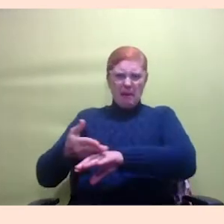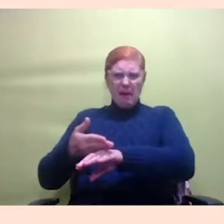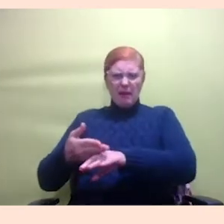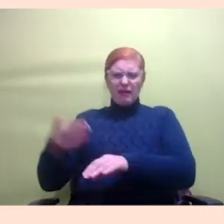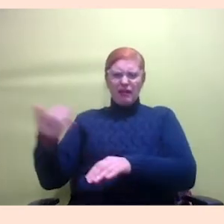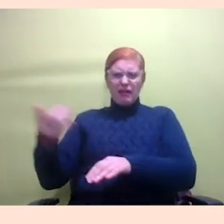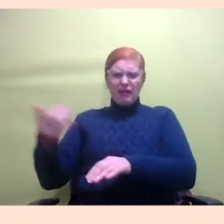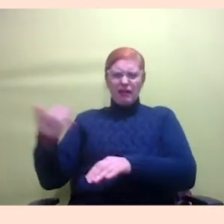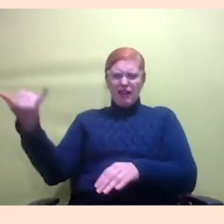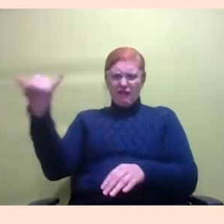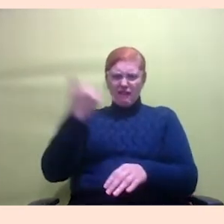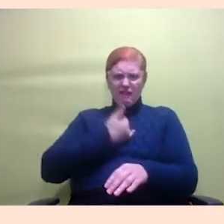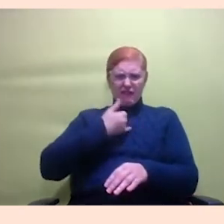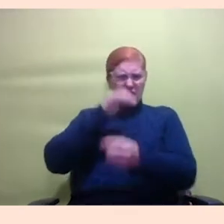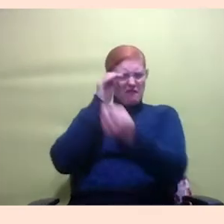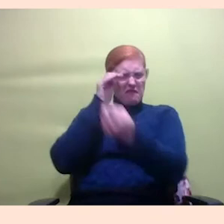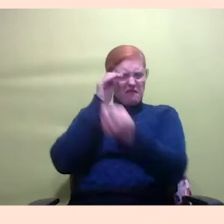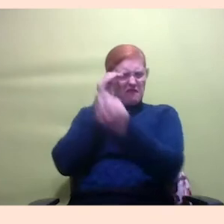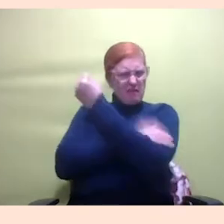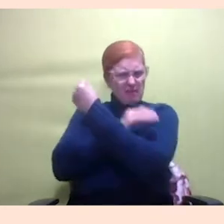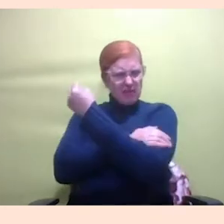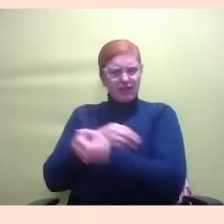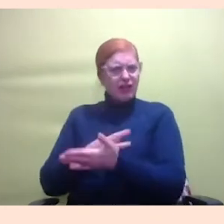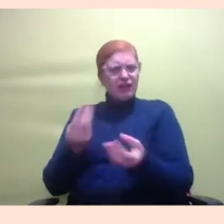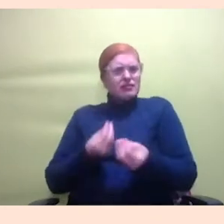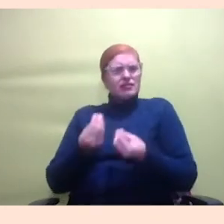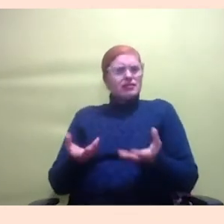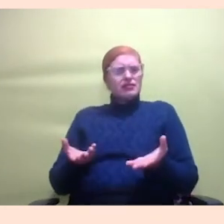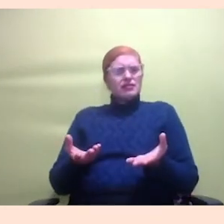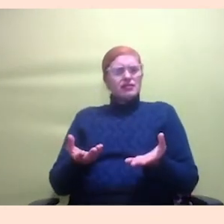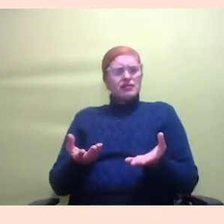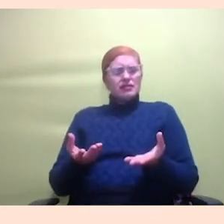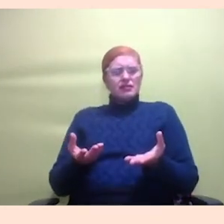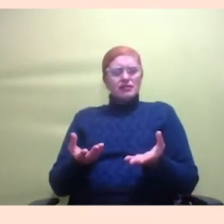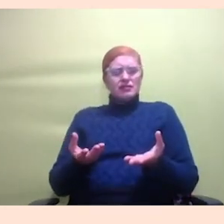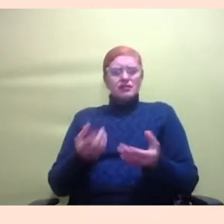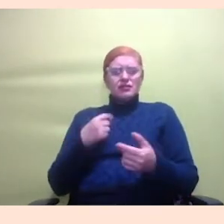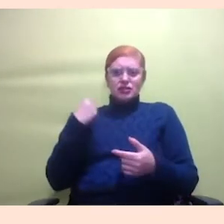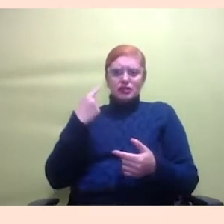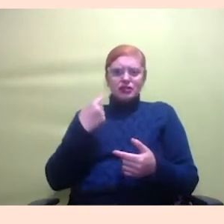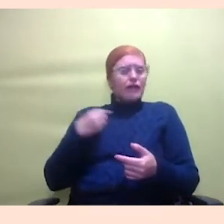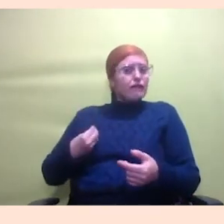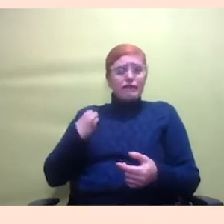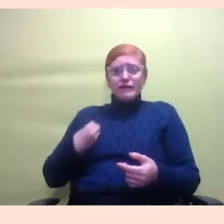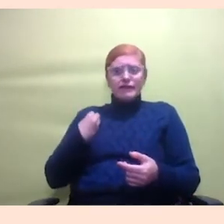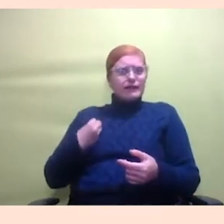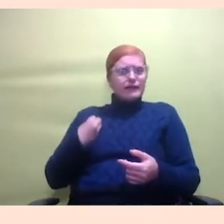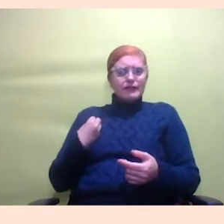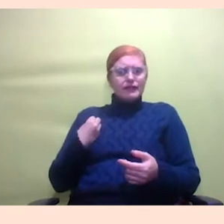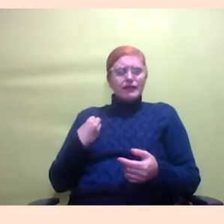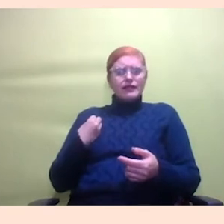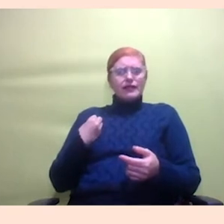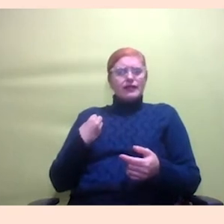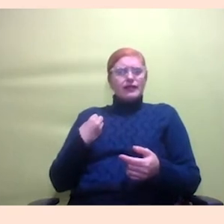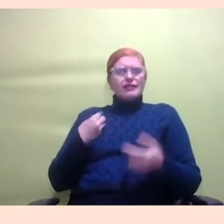diz que é que era chua sabe e aí a gente vive a gente vive eu não vi palestra de homem dizer eu sei muito sobre feminismo eu li